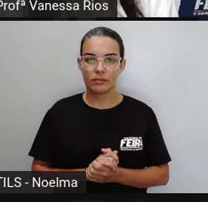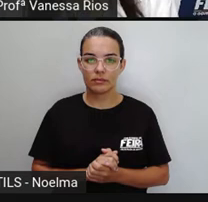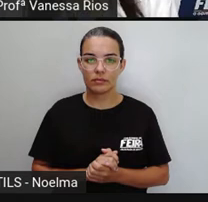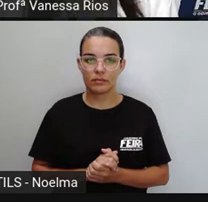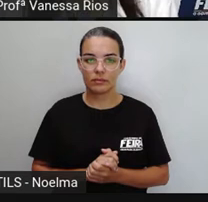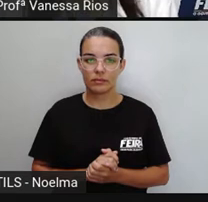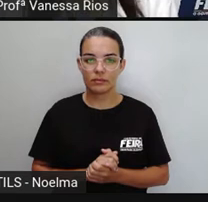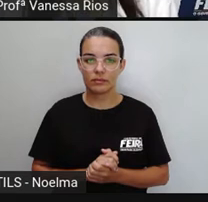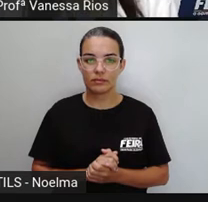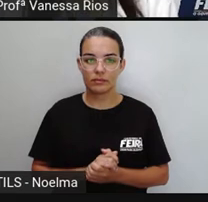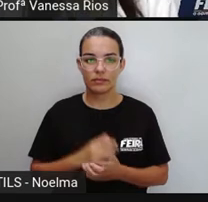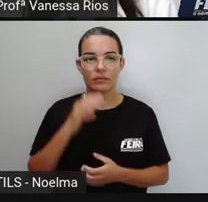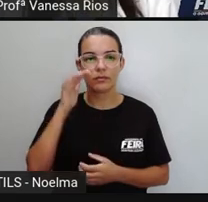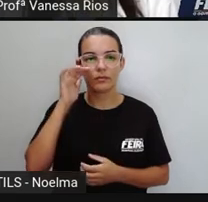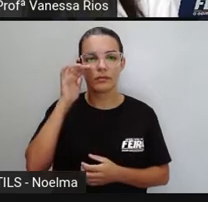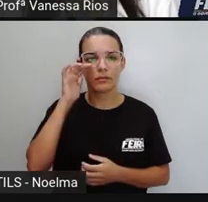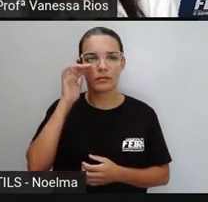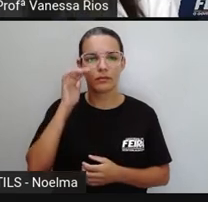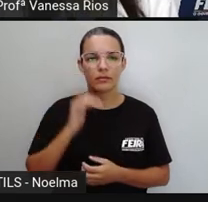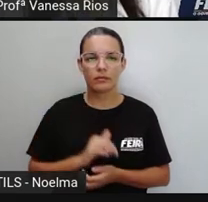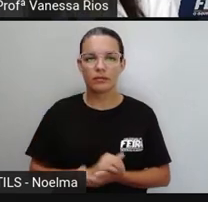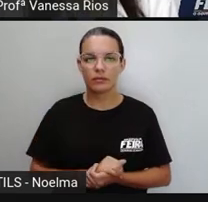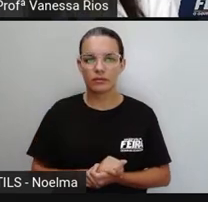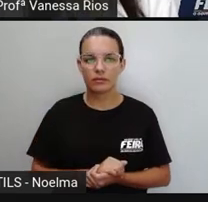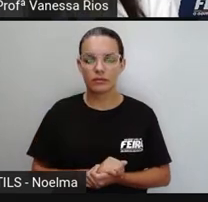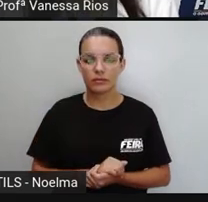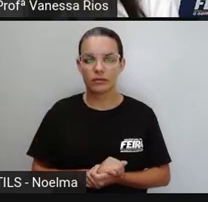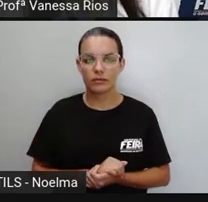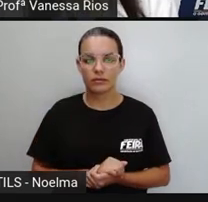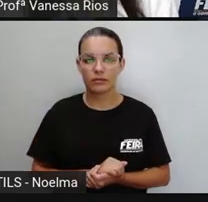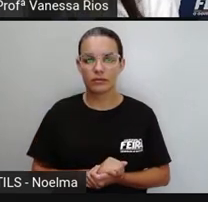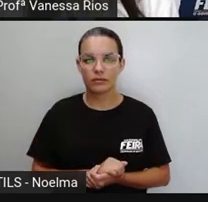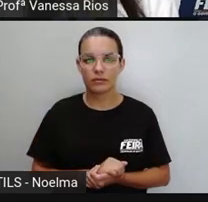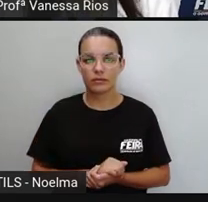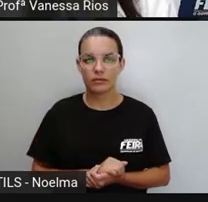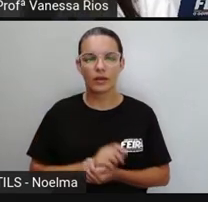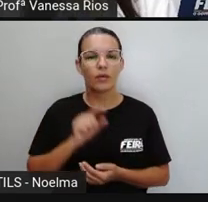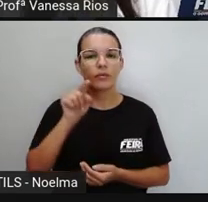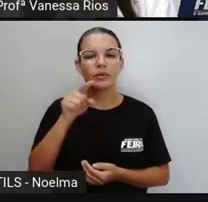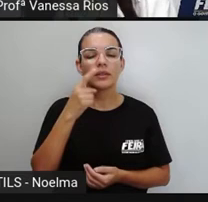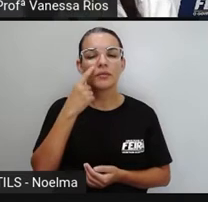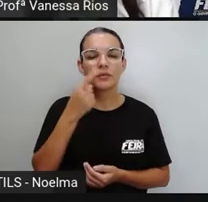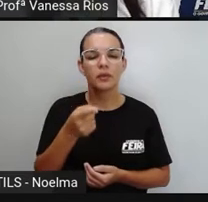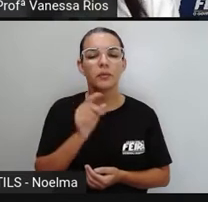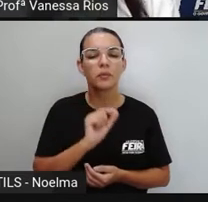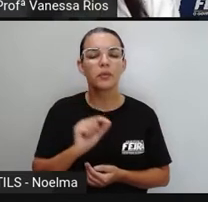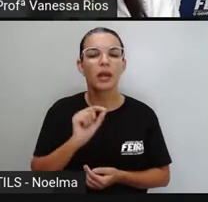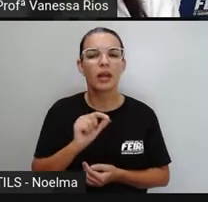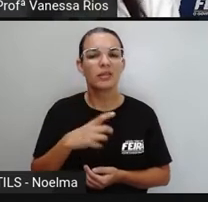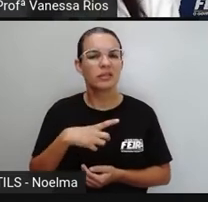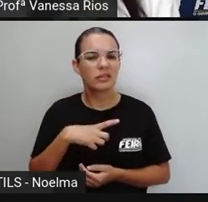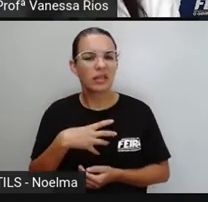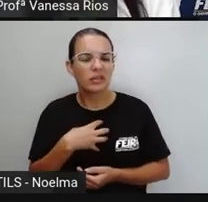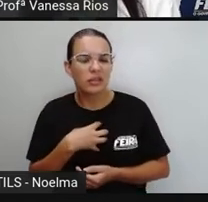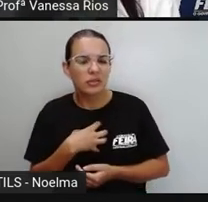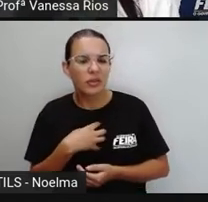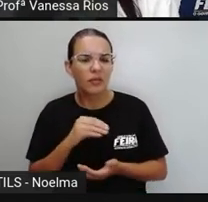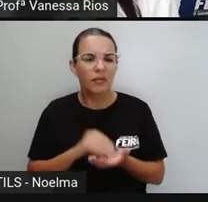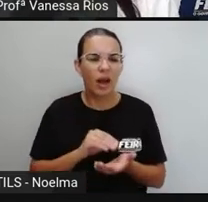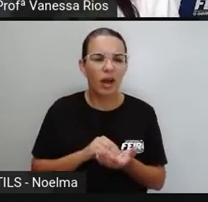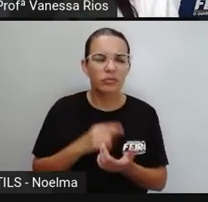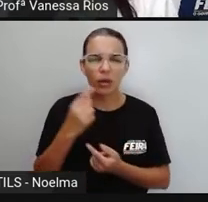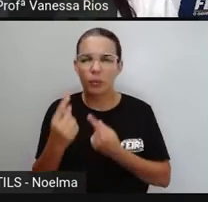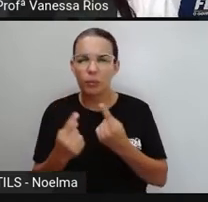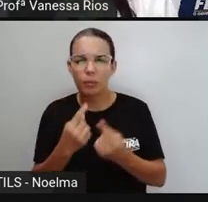fósforo, brócolis e rúcula. O que é que você percebe? Você sente falta de alguma coisa?